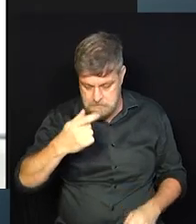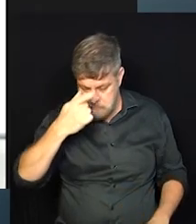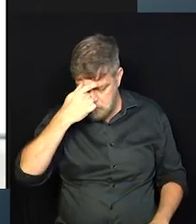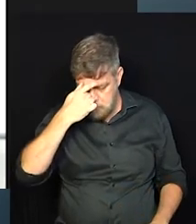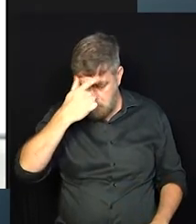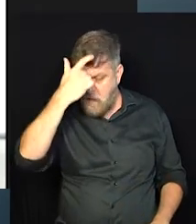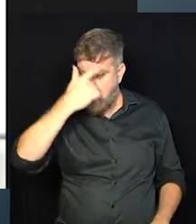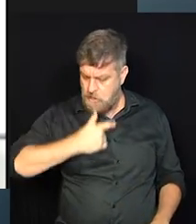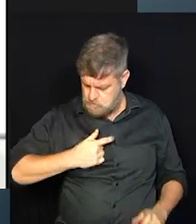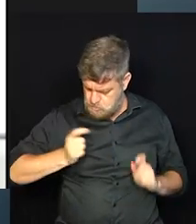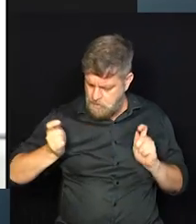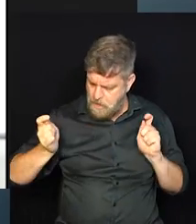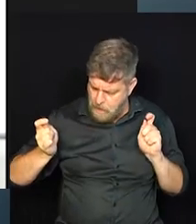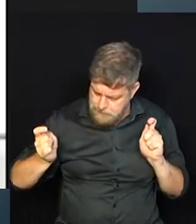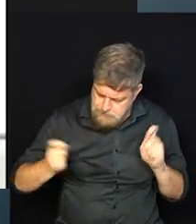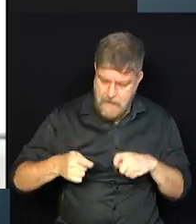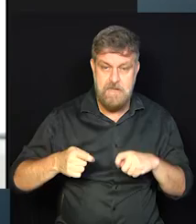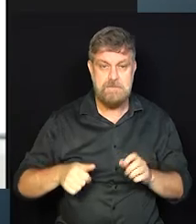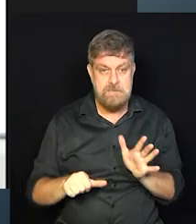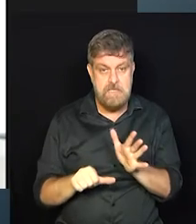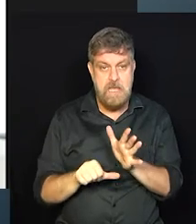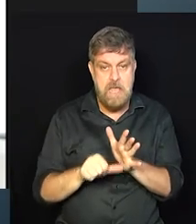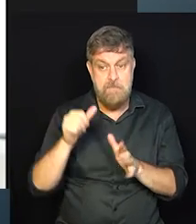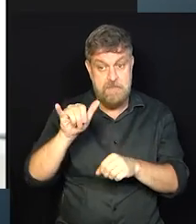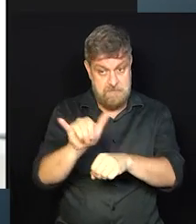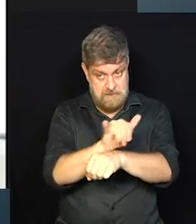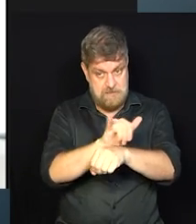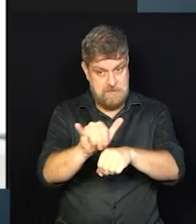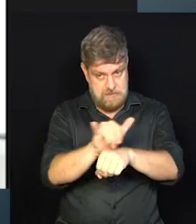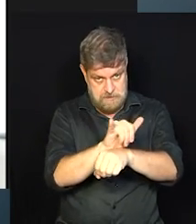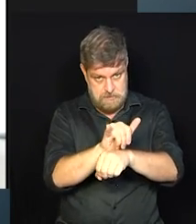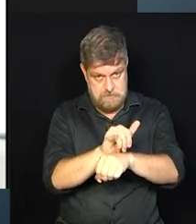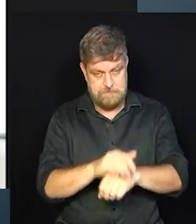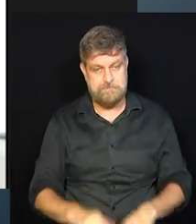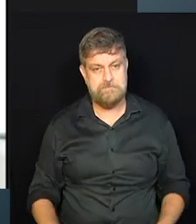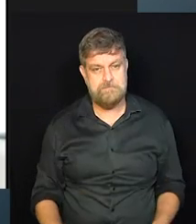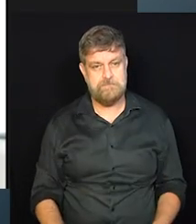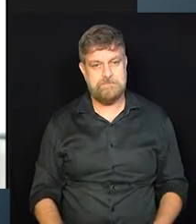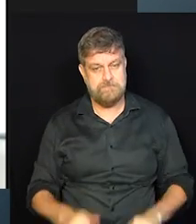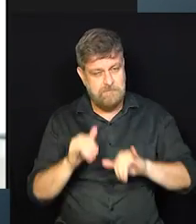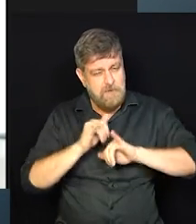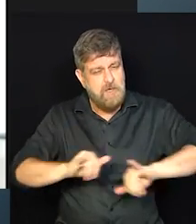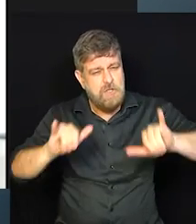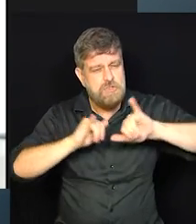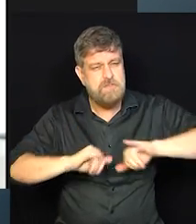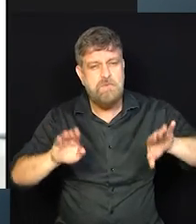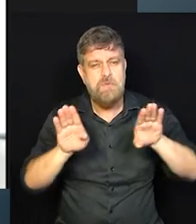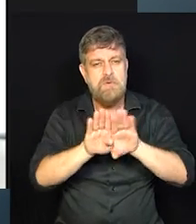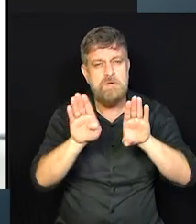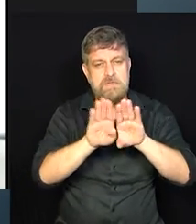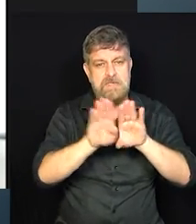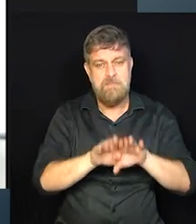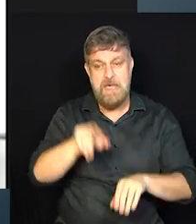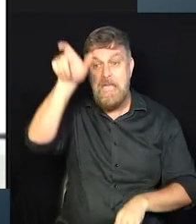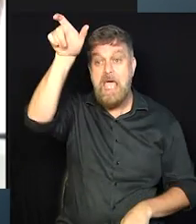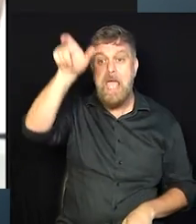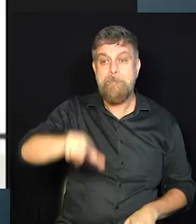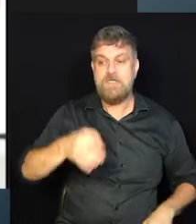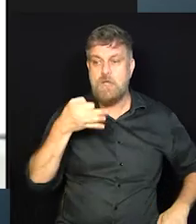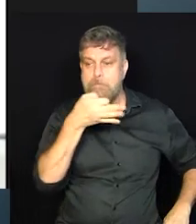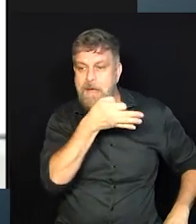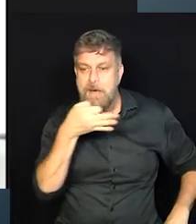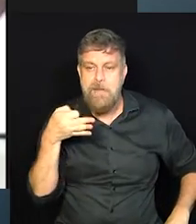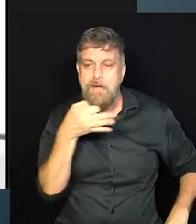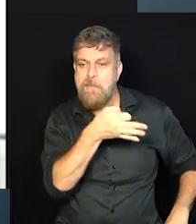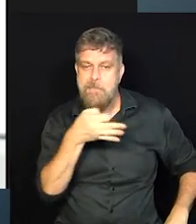entenda que ela é capaz. Esse é o primeiro passo, assim. A gente divulga também, por exemplo, muito depoimento